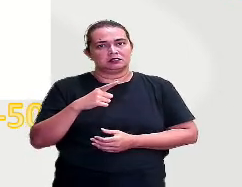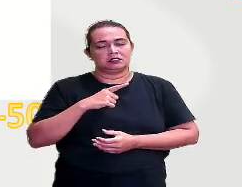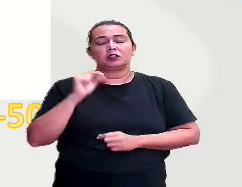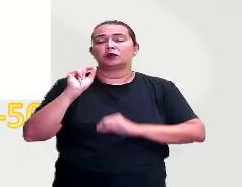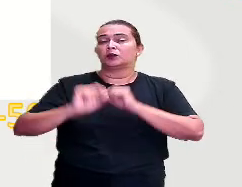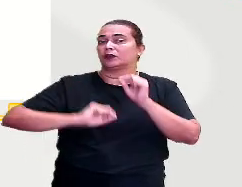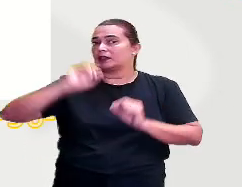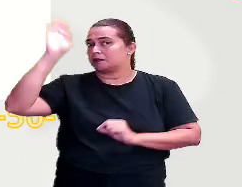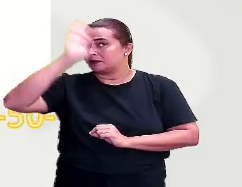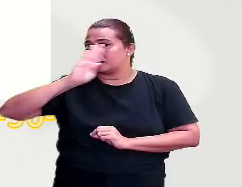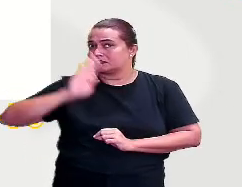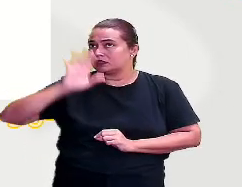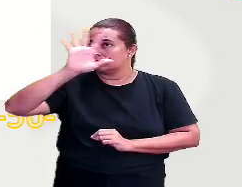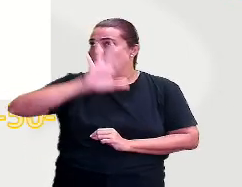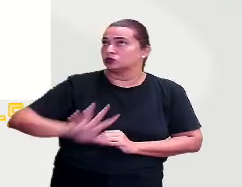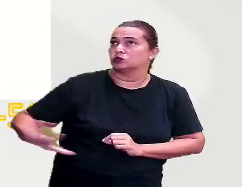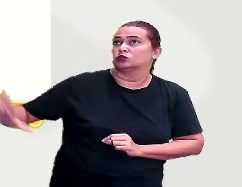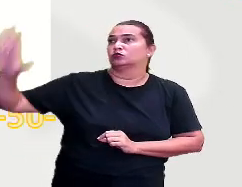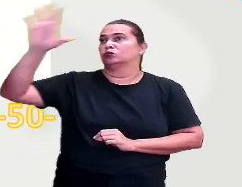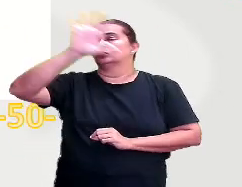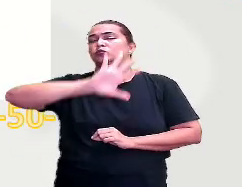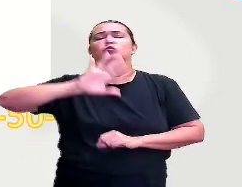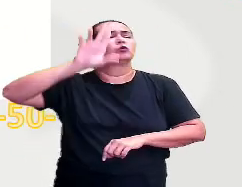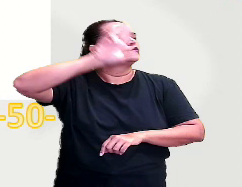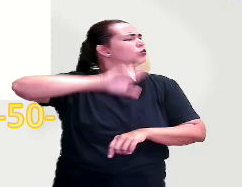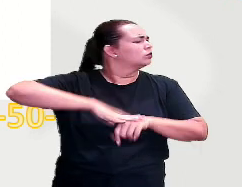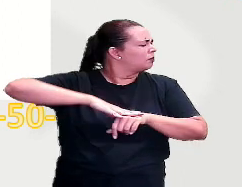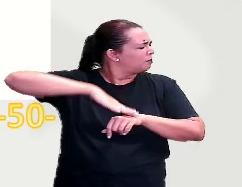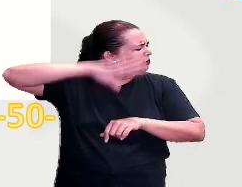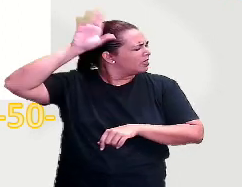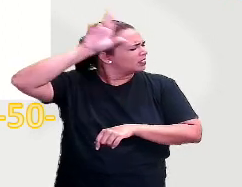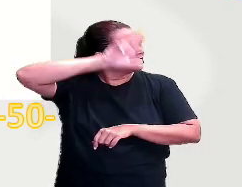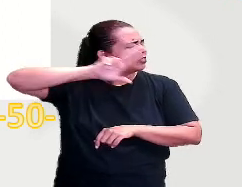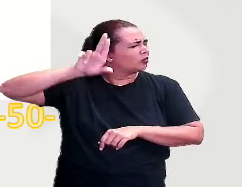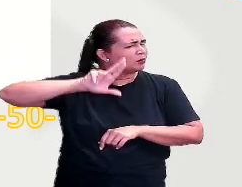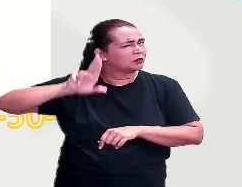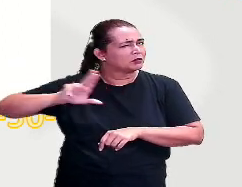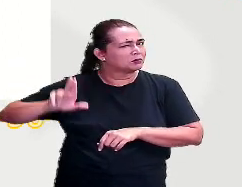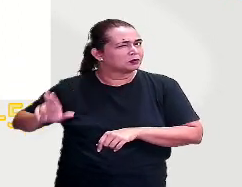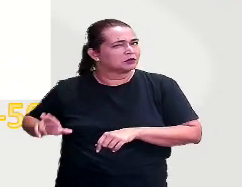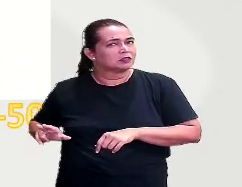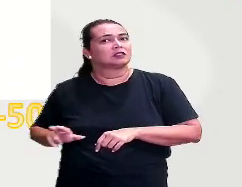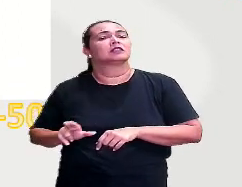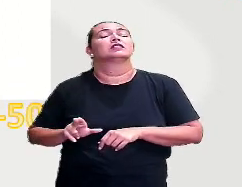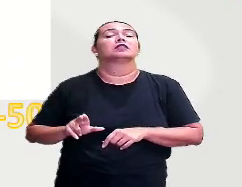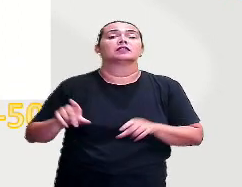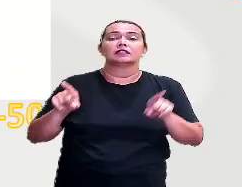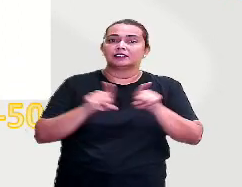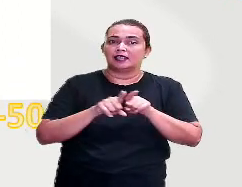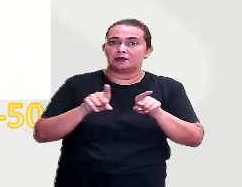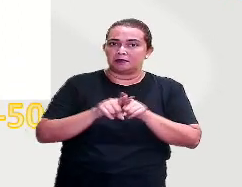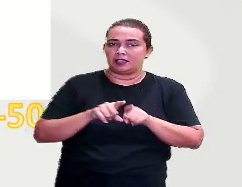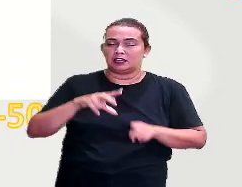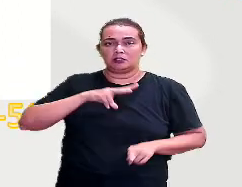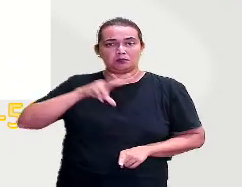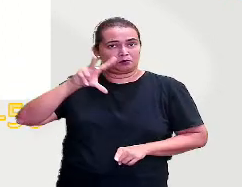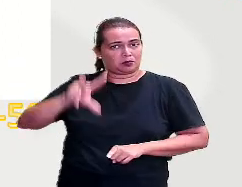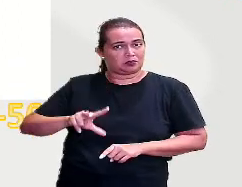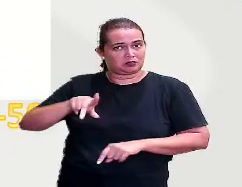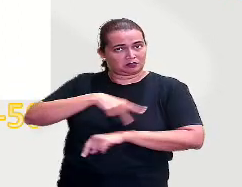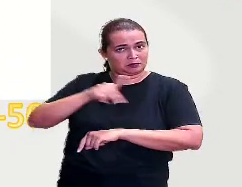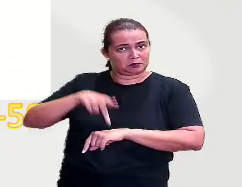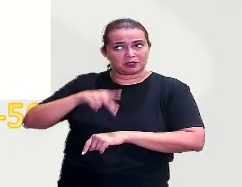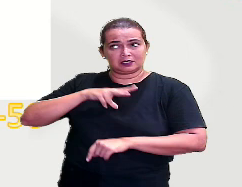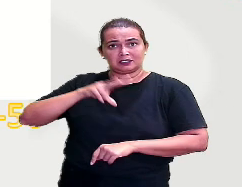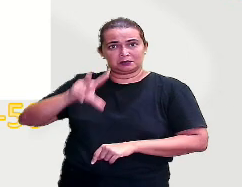brasileiros que tem esse nome. Ele é o sobrenome mais comum no Brasil e em Portugal. Portugal, que foi